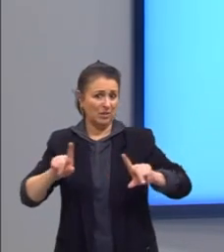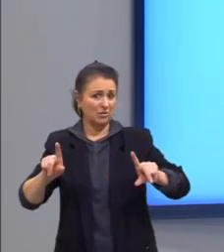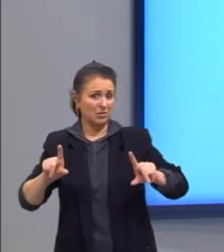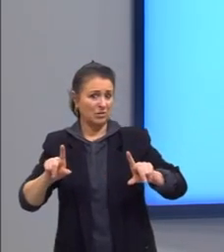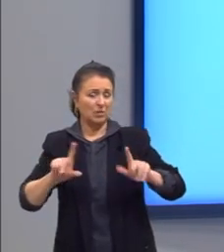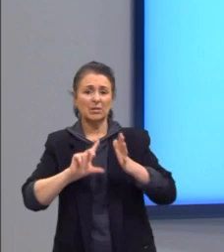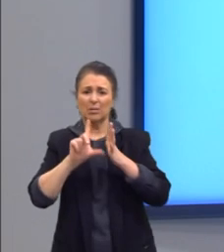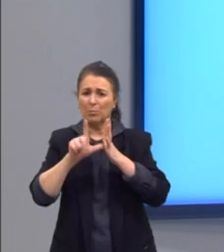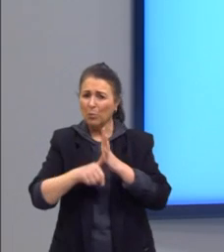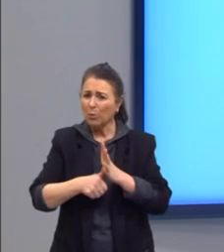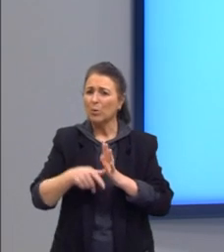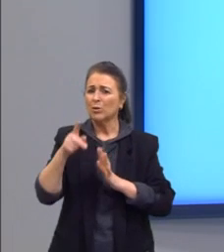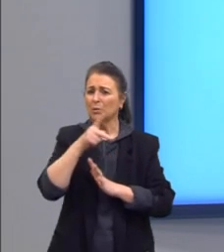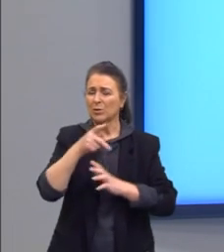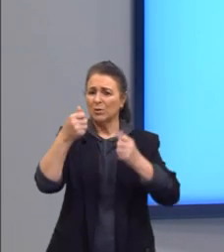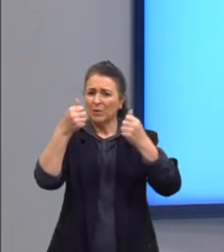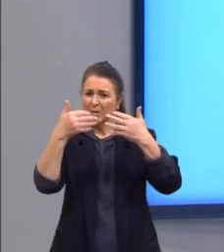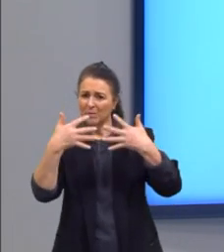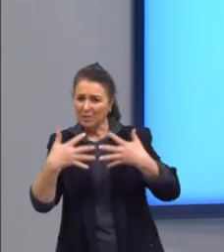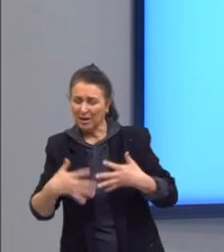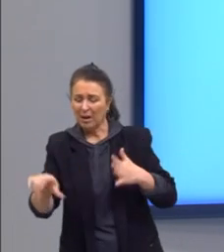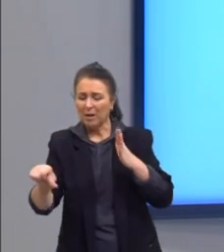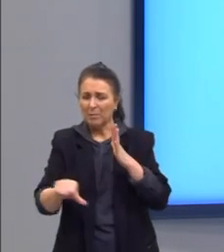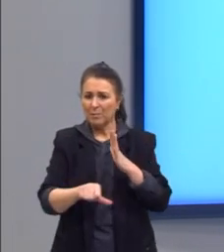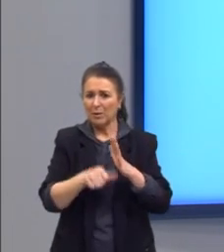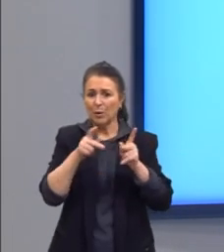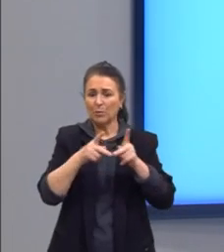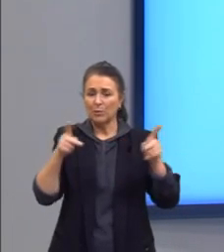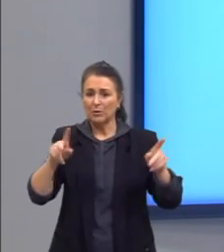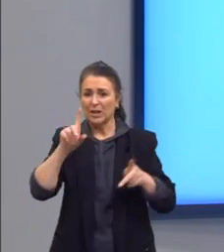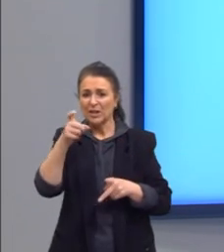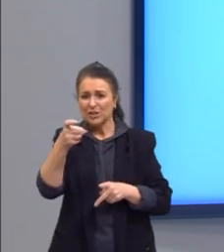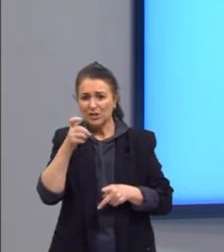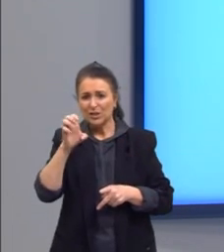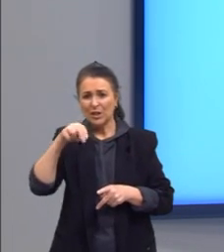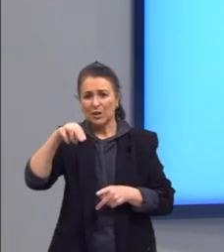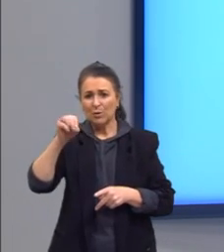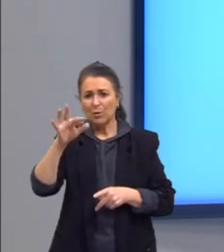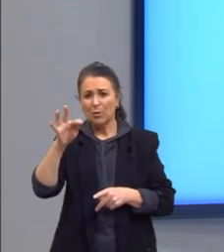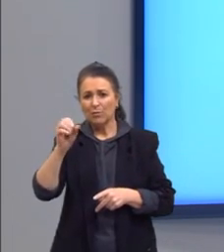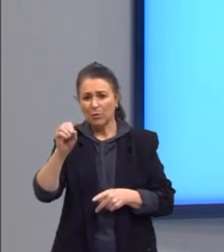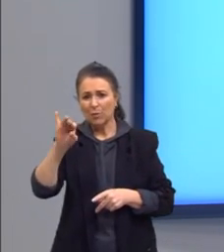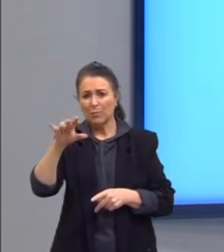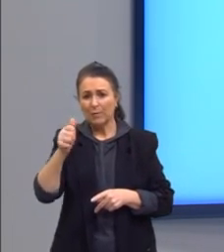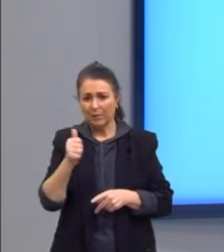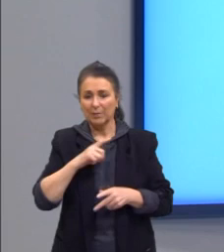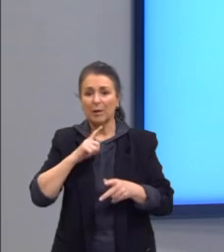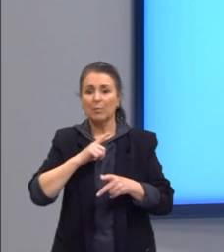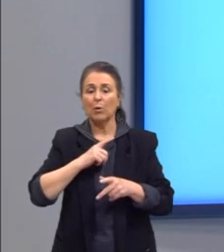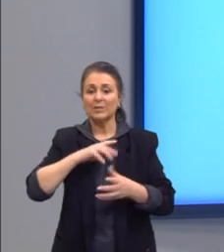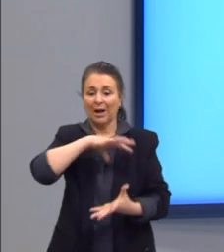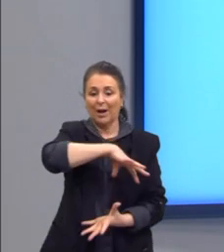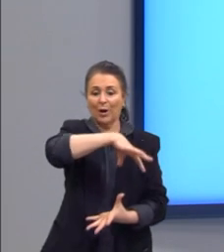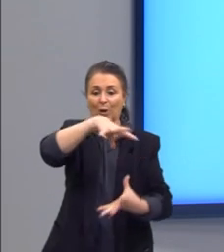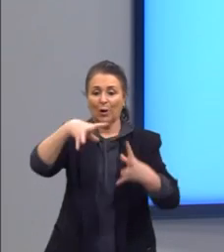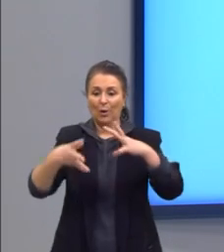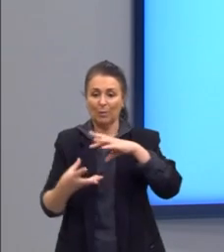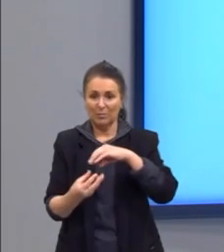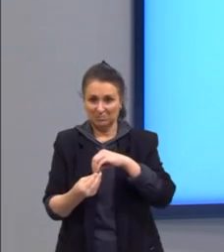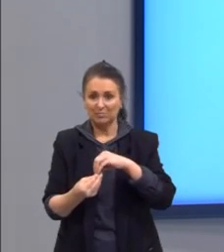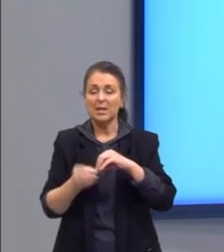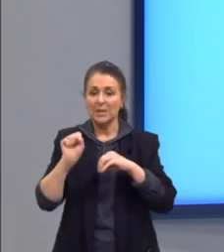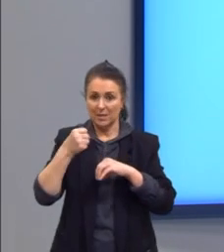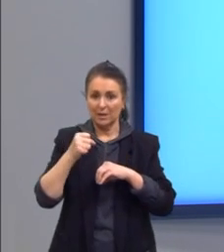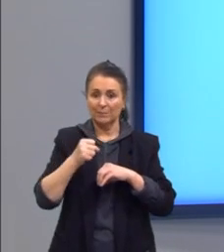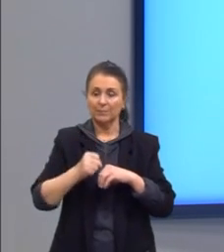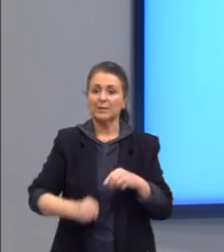falar de xenofobia durante o período aí da nossa globalização, né? E aí, justamente, gente fica